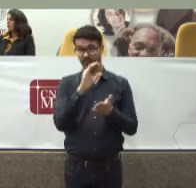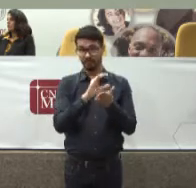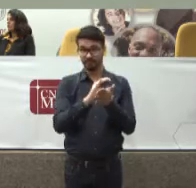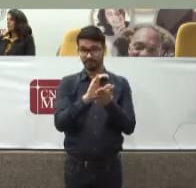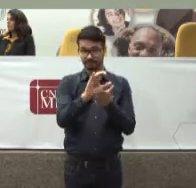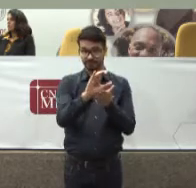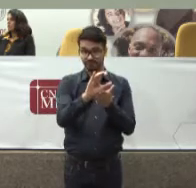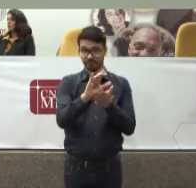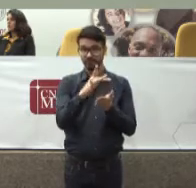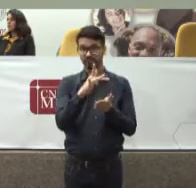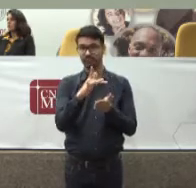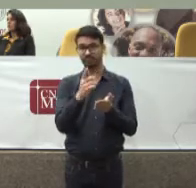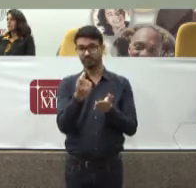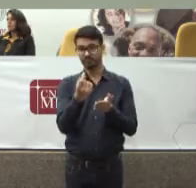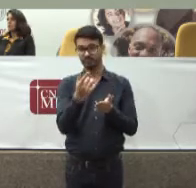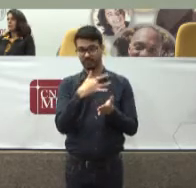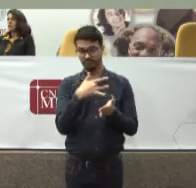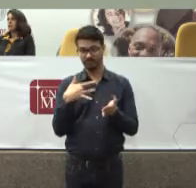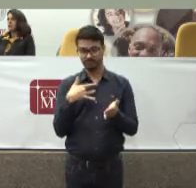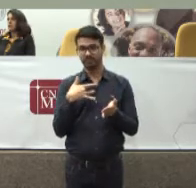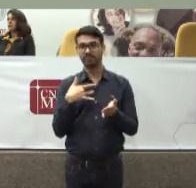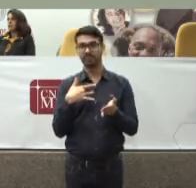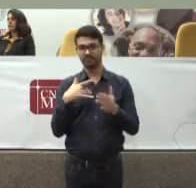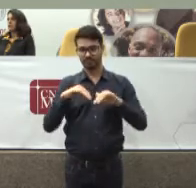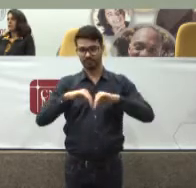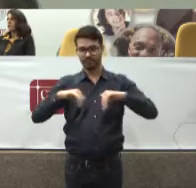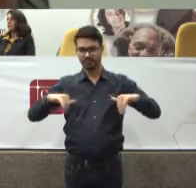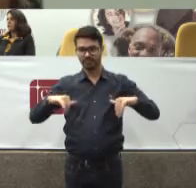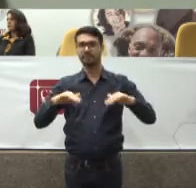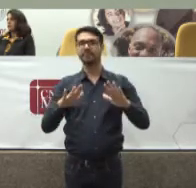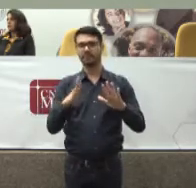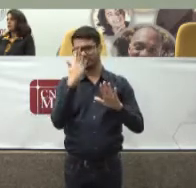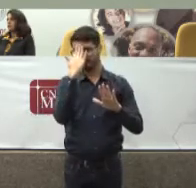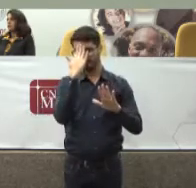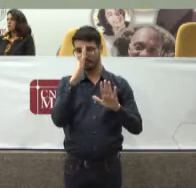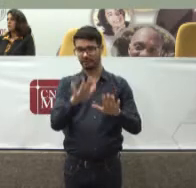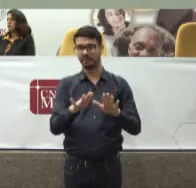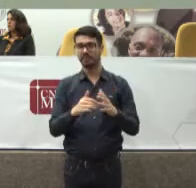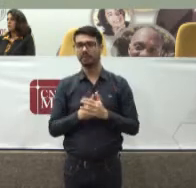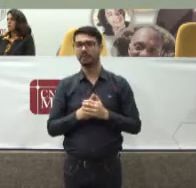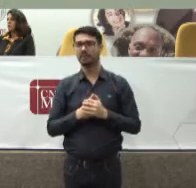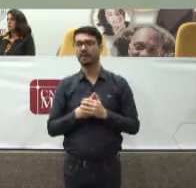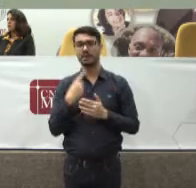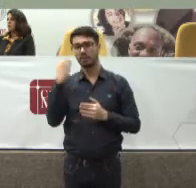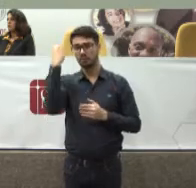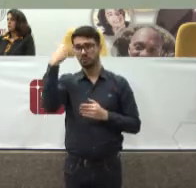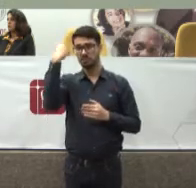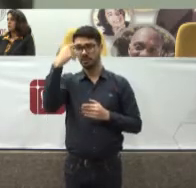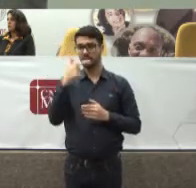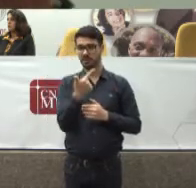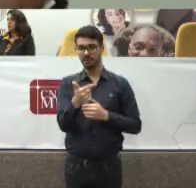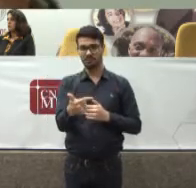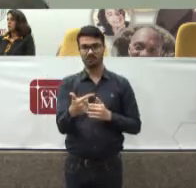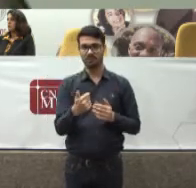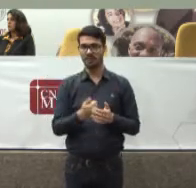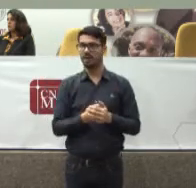subdimensionado Isso me parece Voz corrente E eu não tenho Experiência Em cálculos